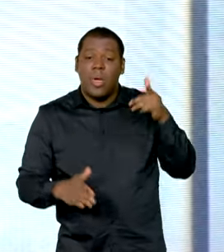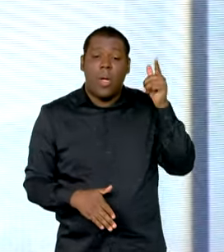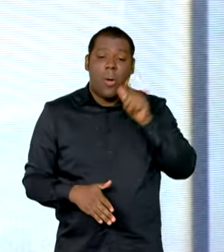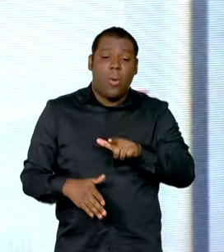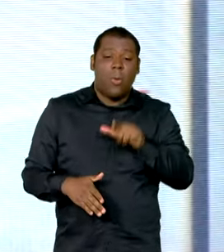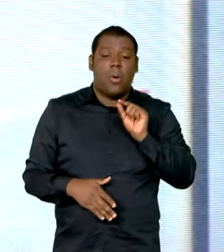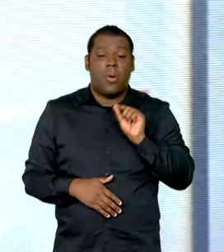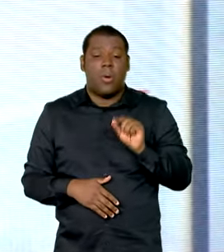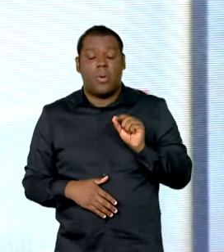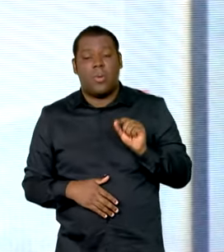para o mercado livre.